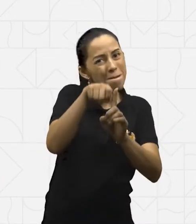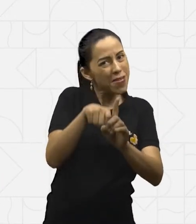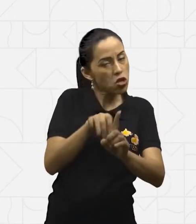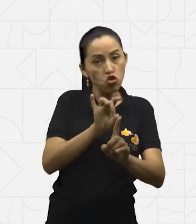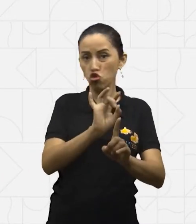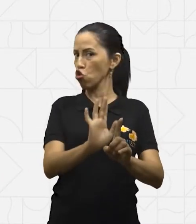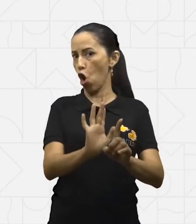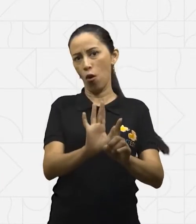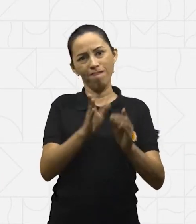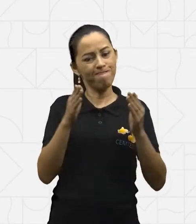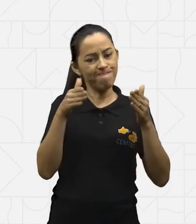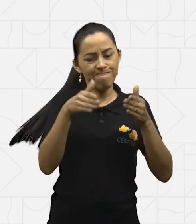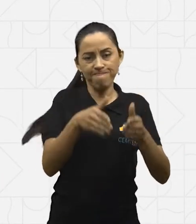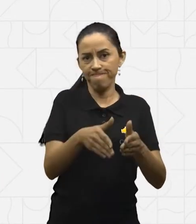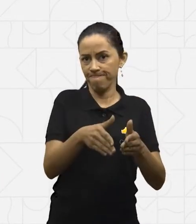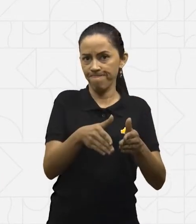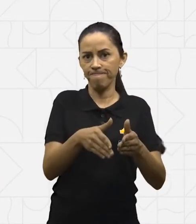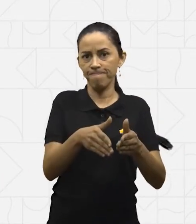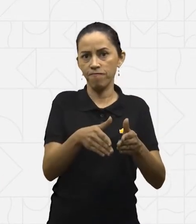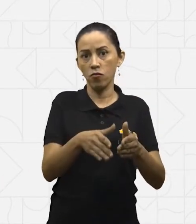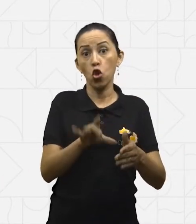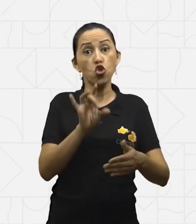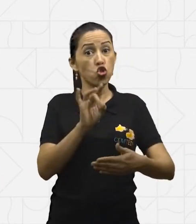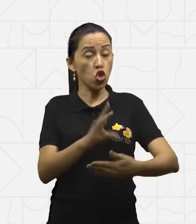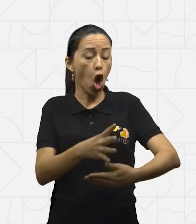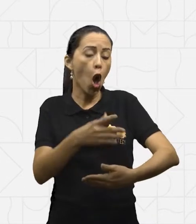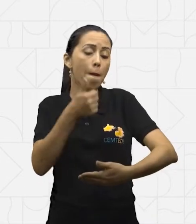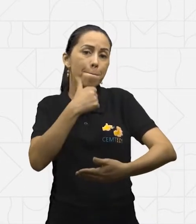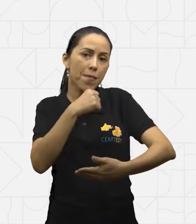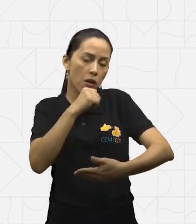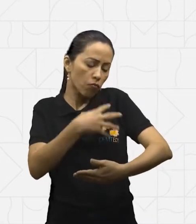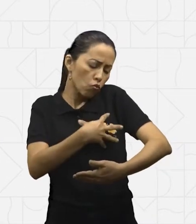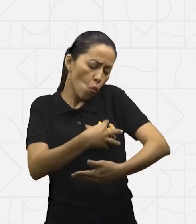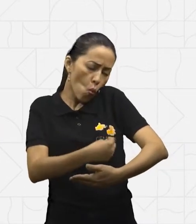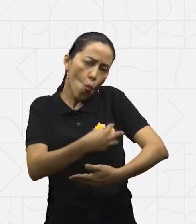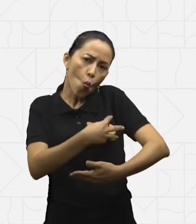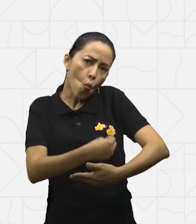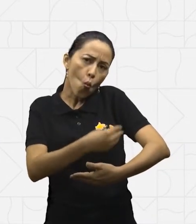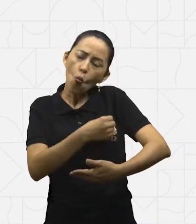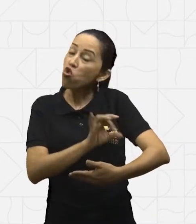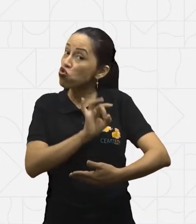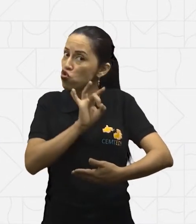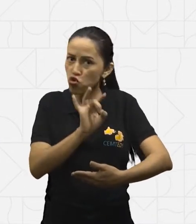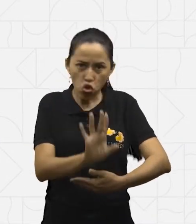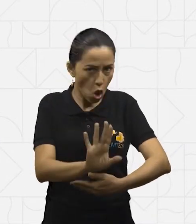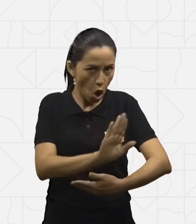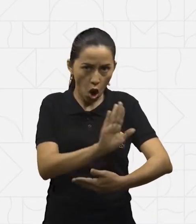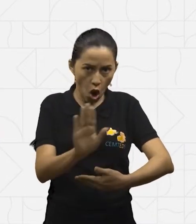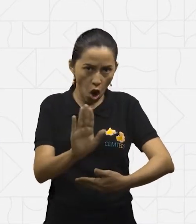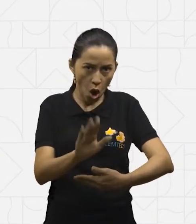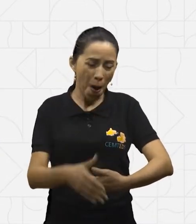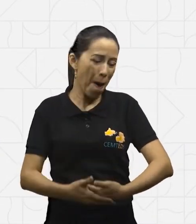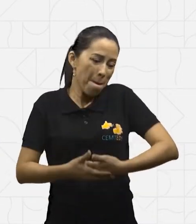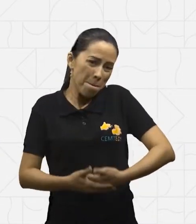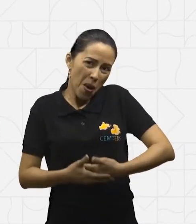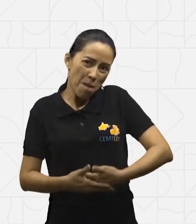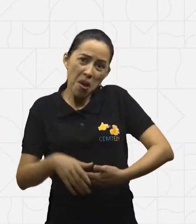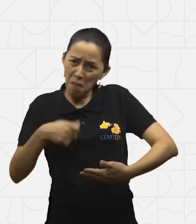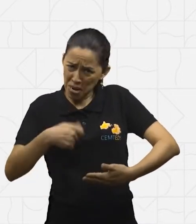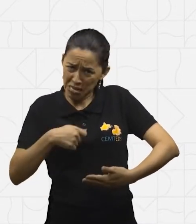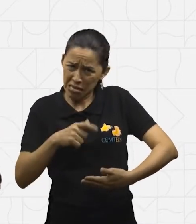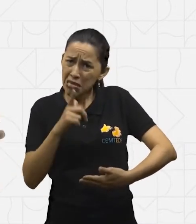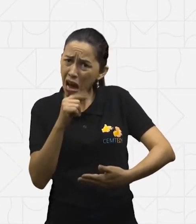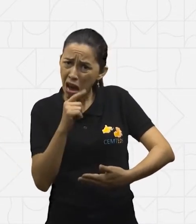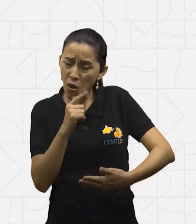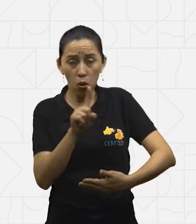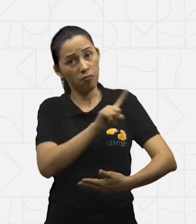apenas o leite da mãe. Só. Nada mais. O bebê precisa de água até os 6 meses? Não. Precisa de chá?